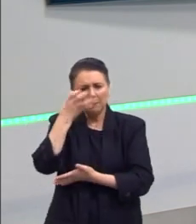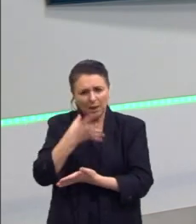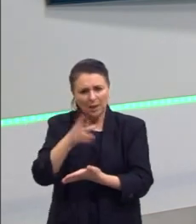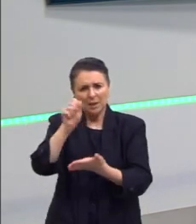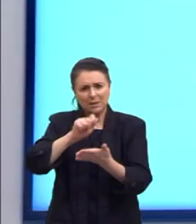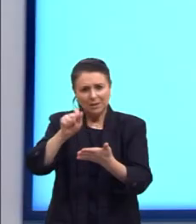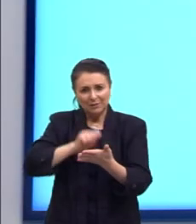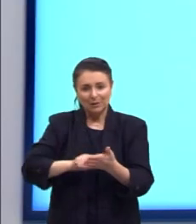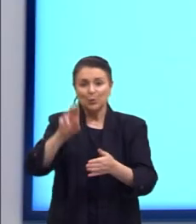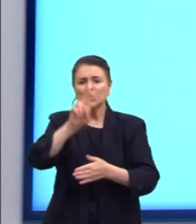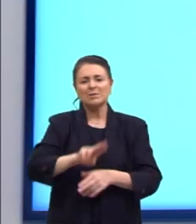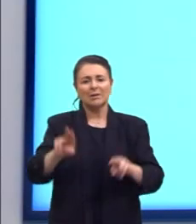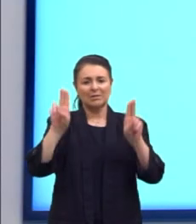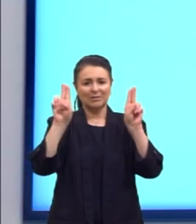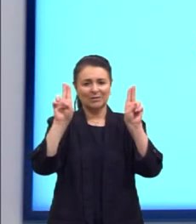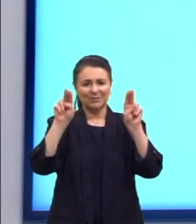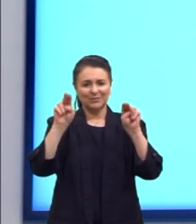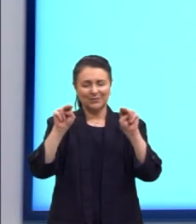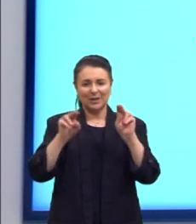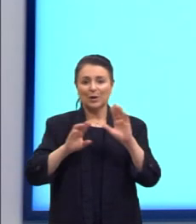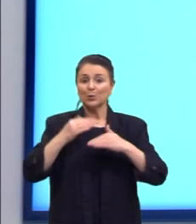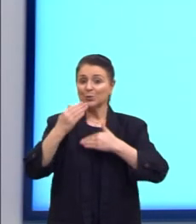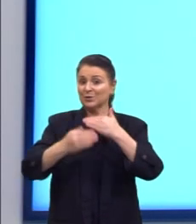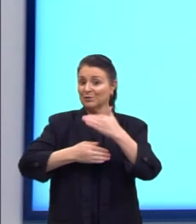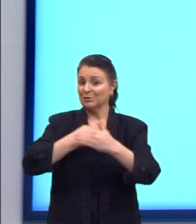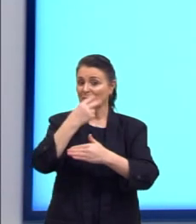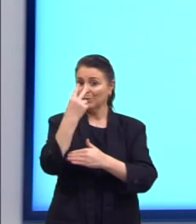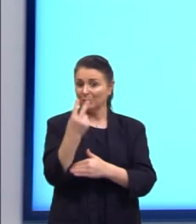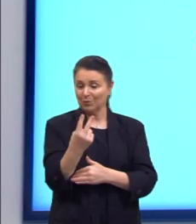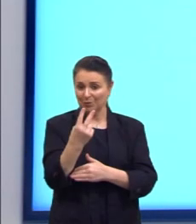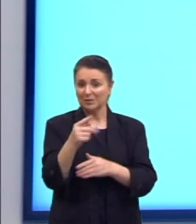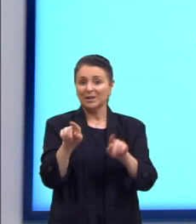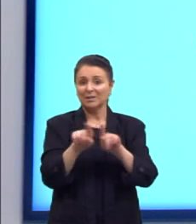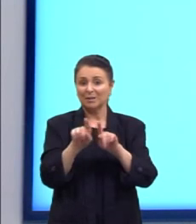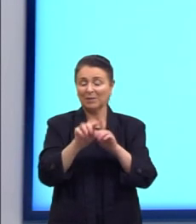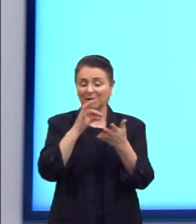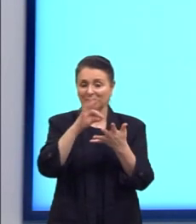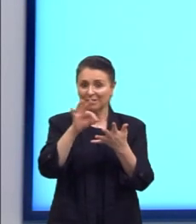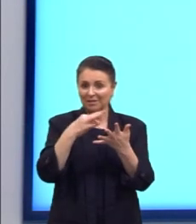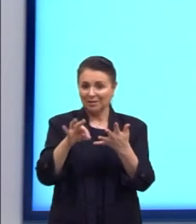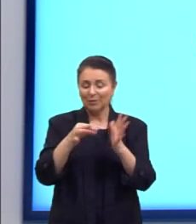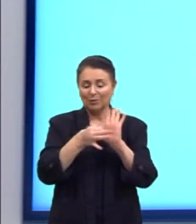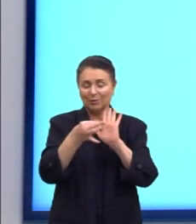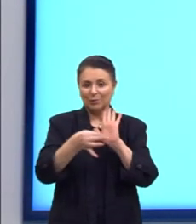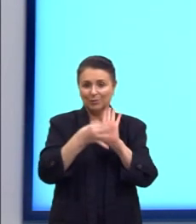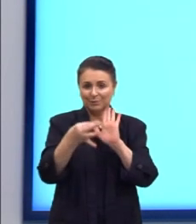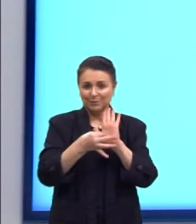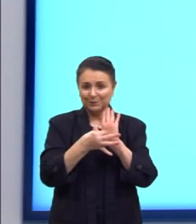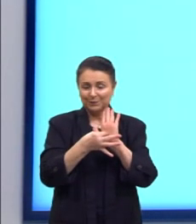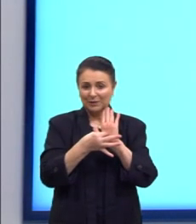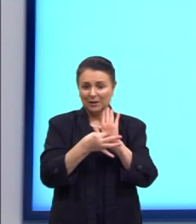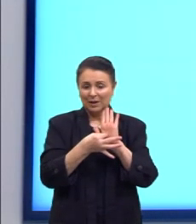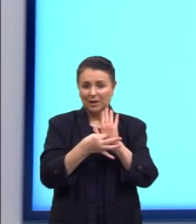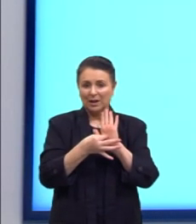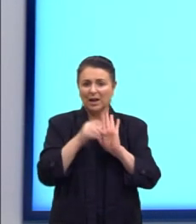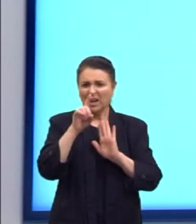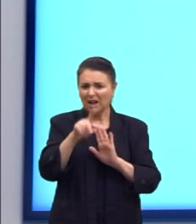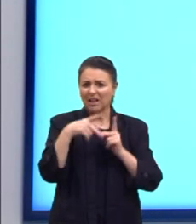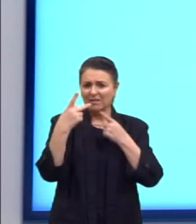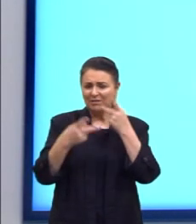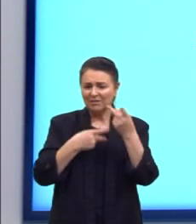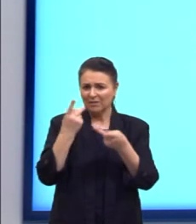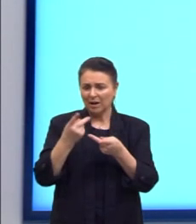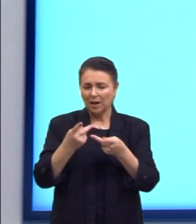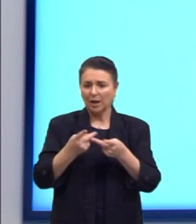relação à temática. No desenvolvimento 2, eu também sinalizei aqui uma argumentação em que ela menciona